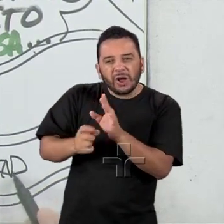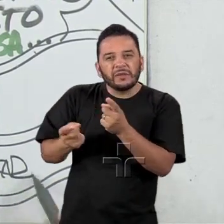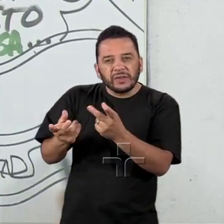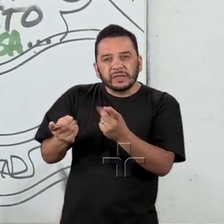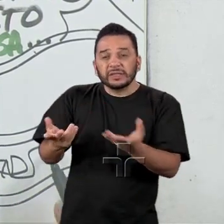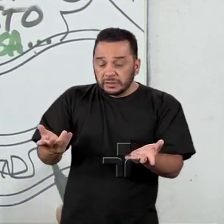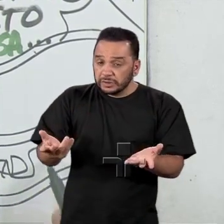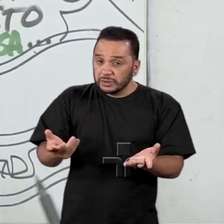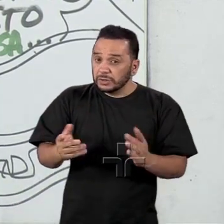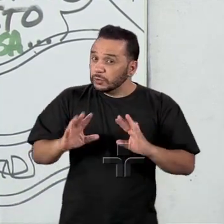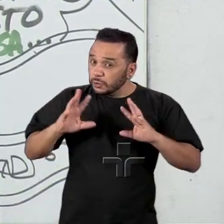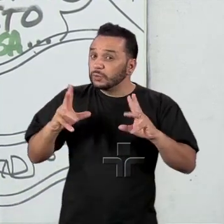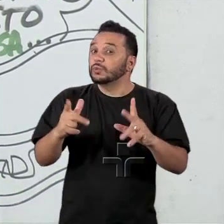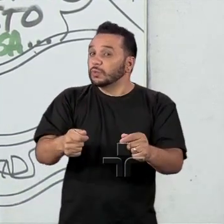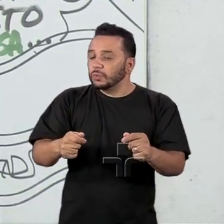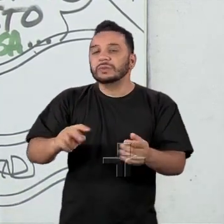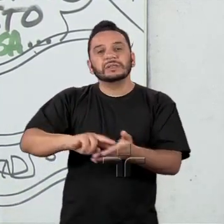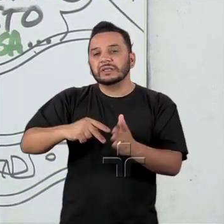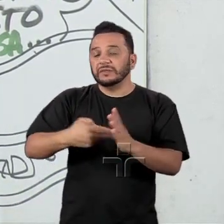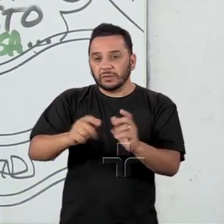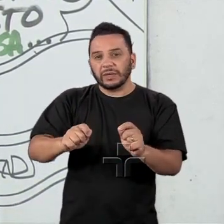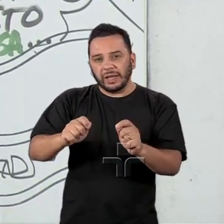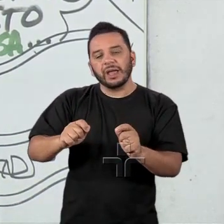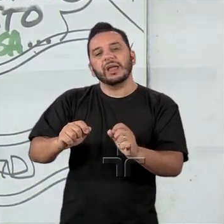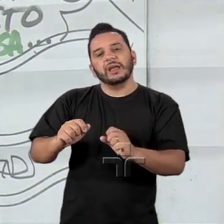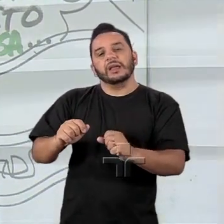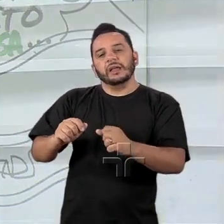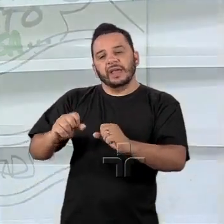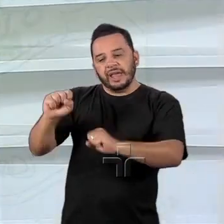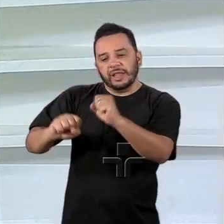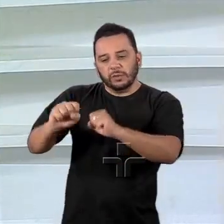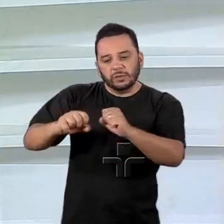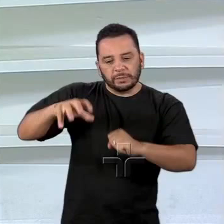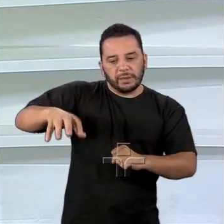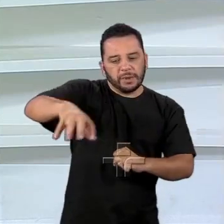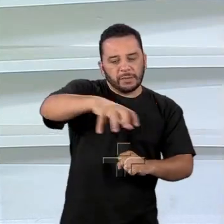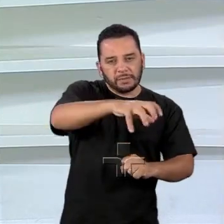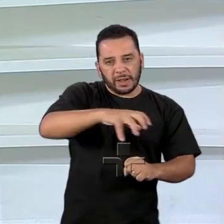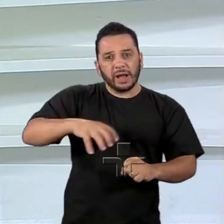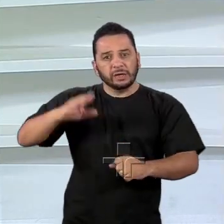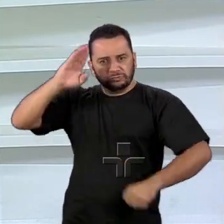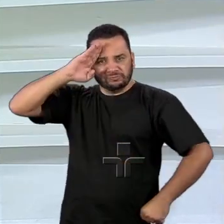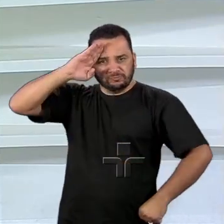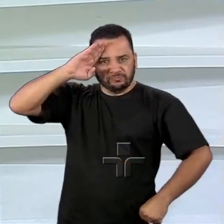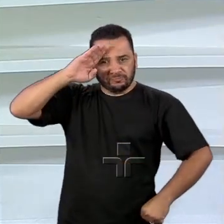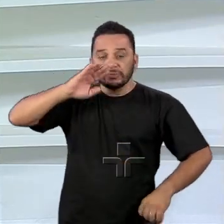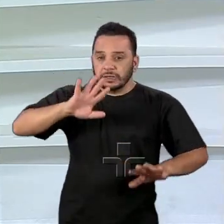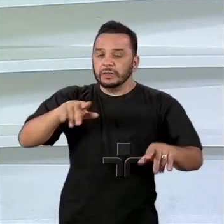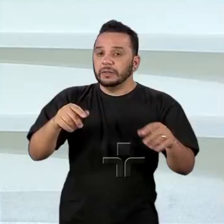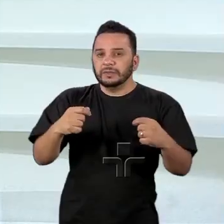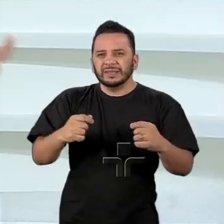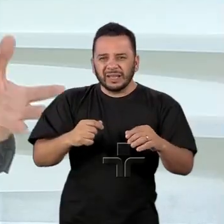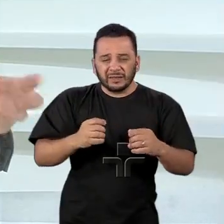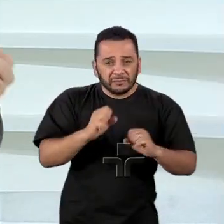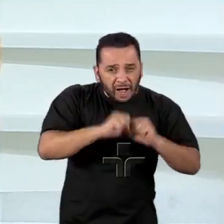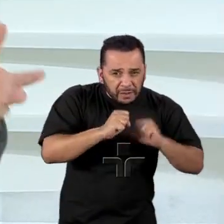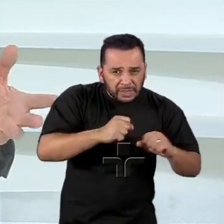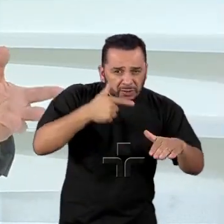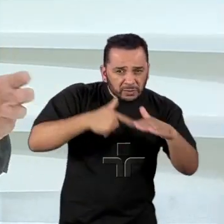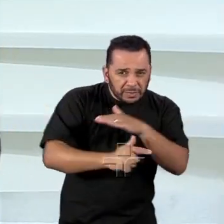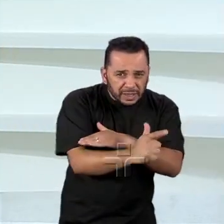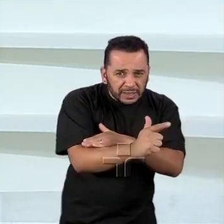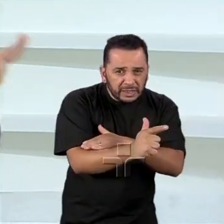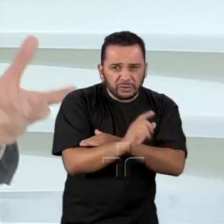ligado com a capacitação da indústria de defesa. Não é só produzir submarino, é produzir sistema, é produzir mecanismos de